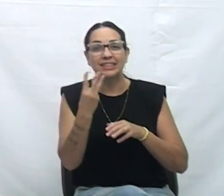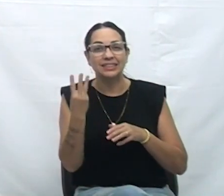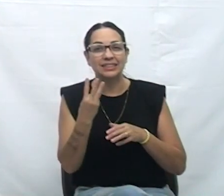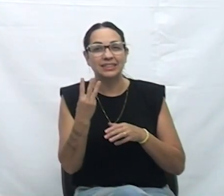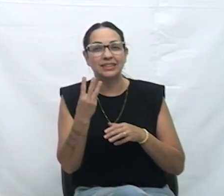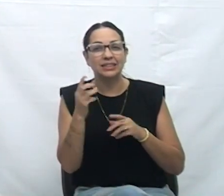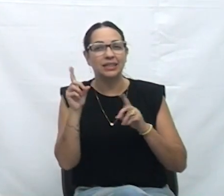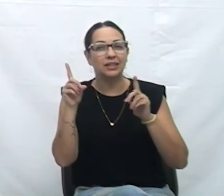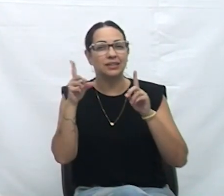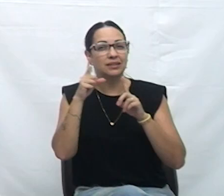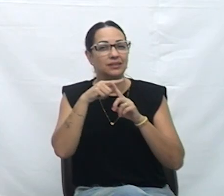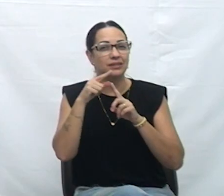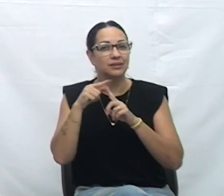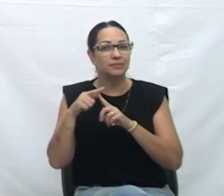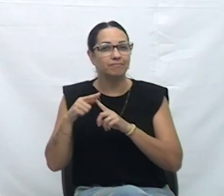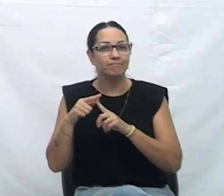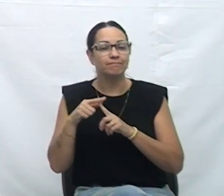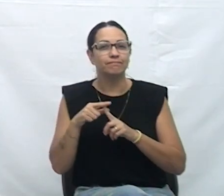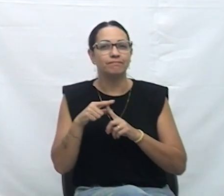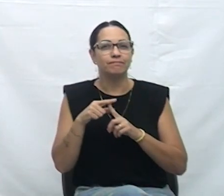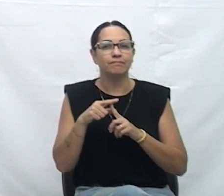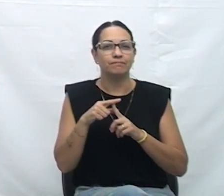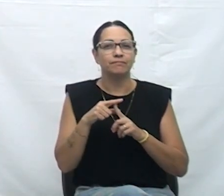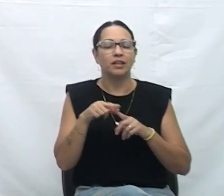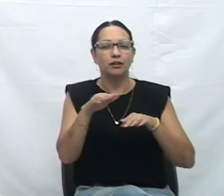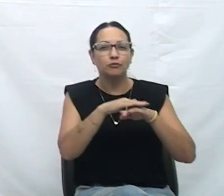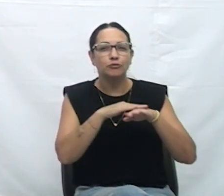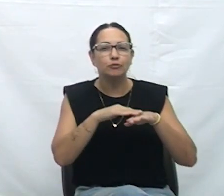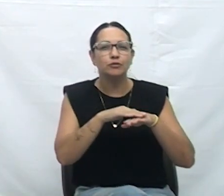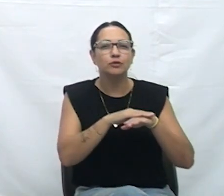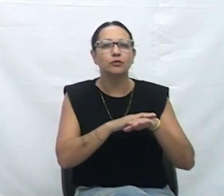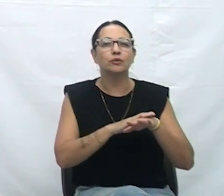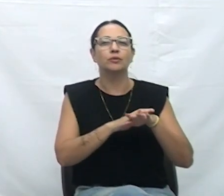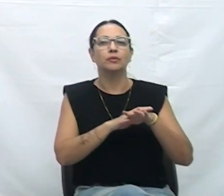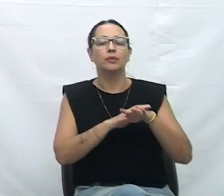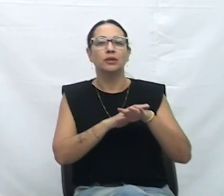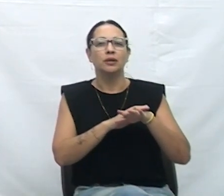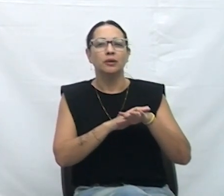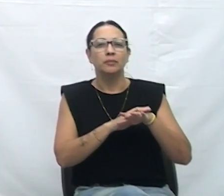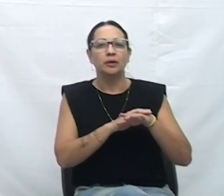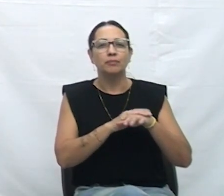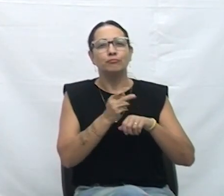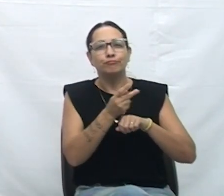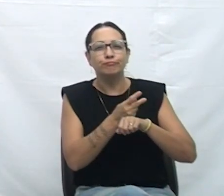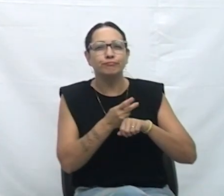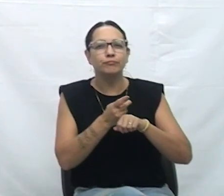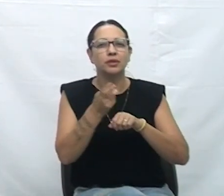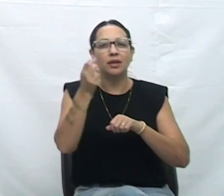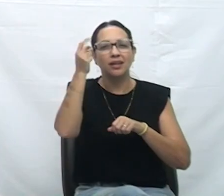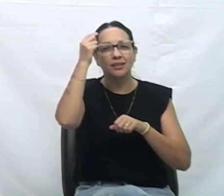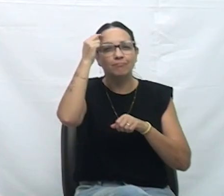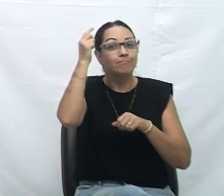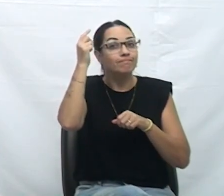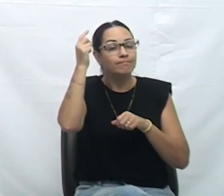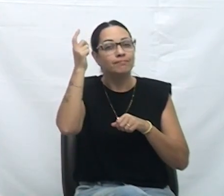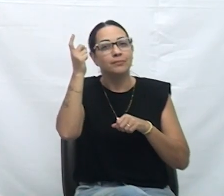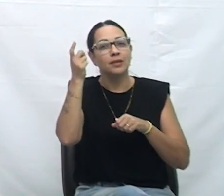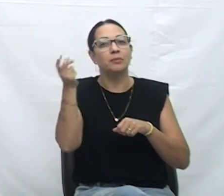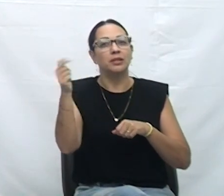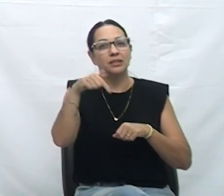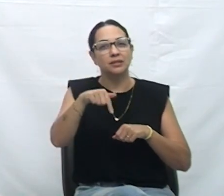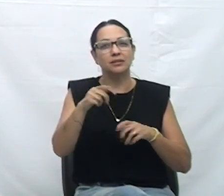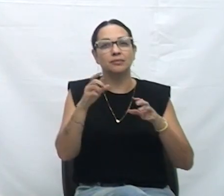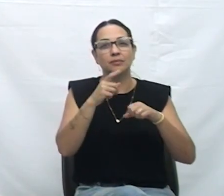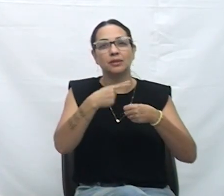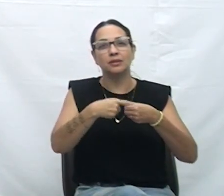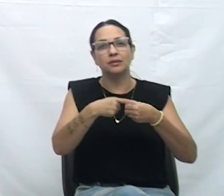foi conversar, buscar algumas ideias para trazer para a Criciúma, mas não poder deixar de falar